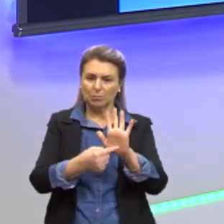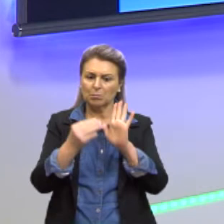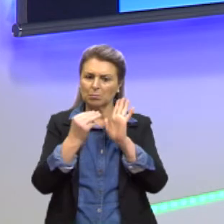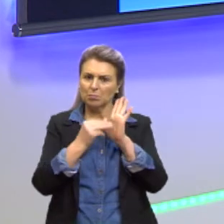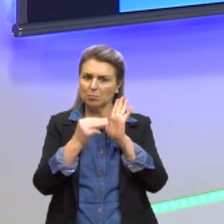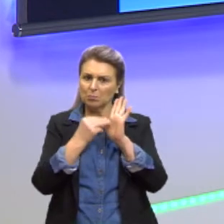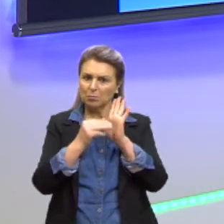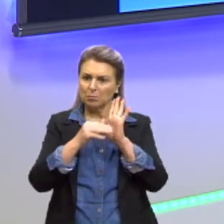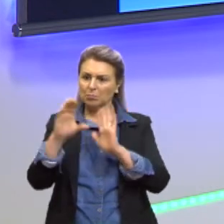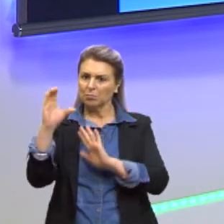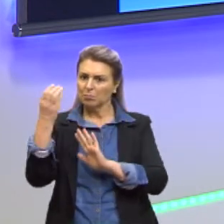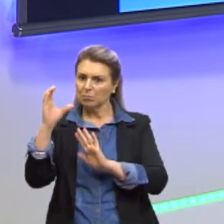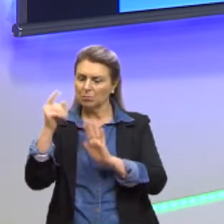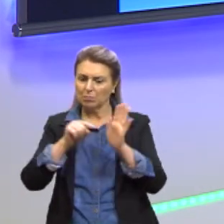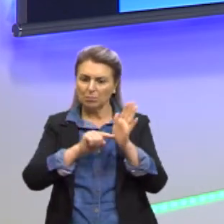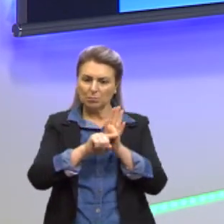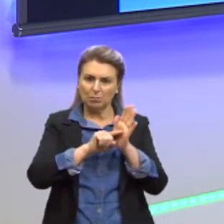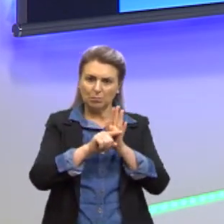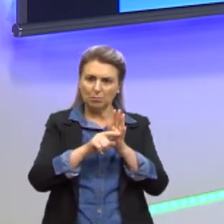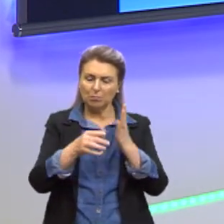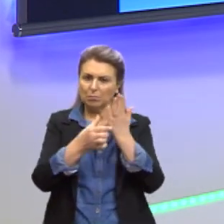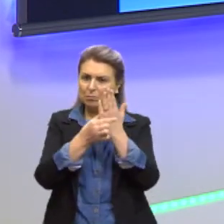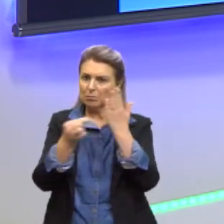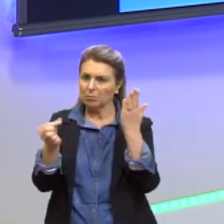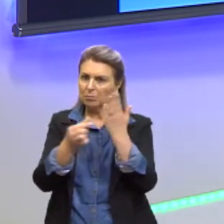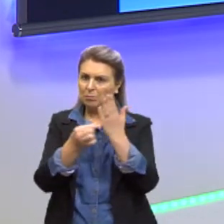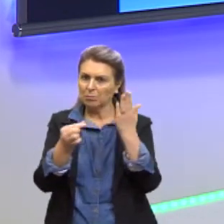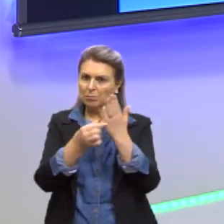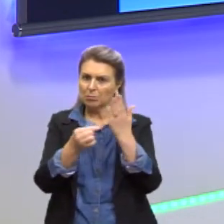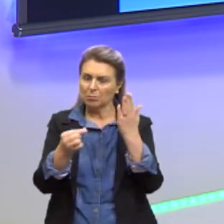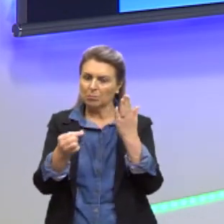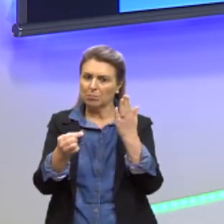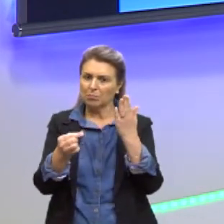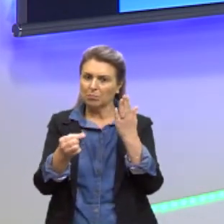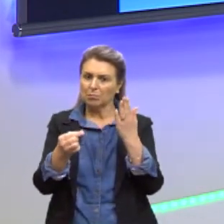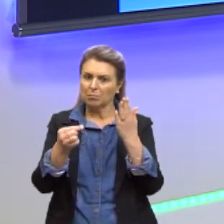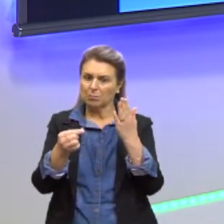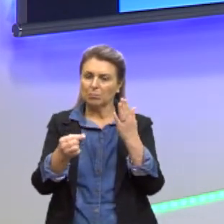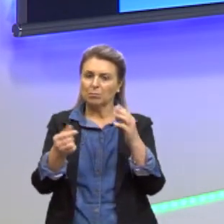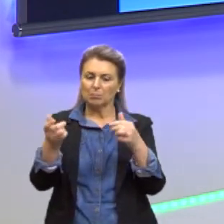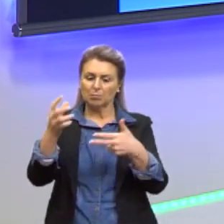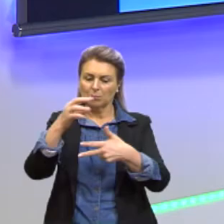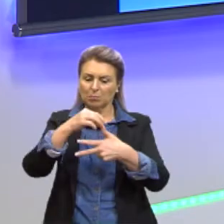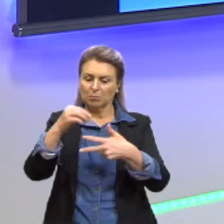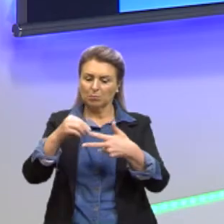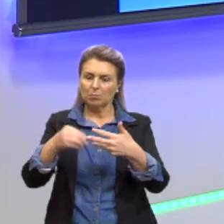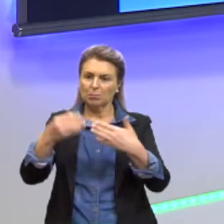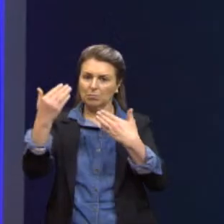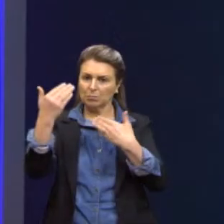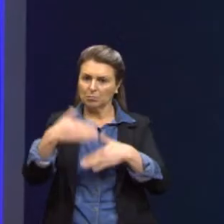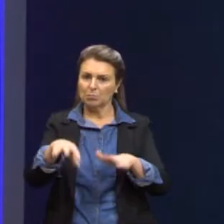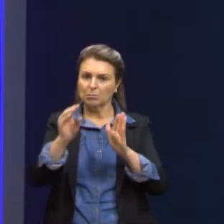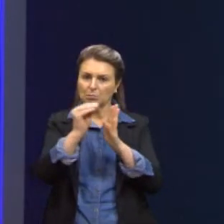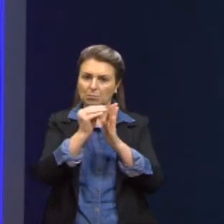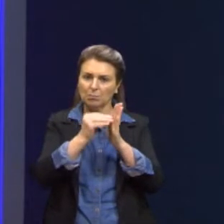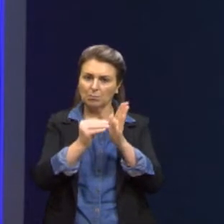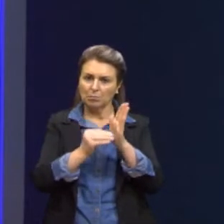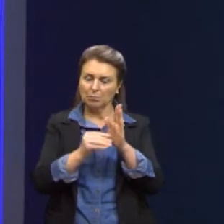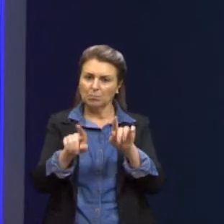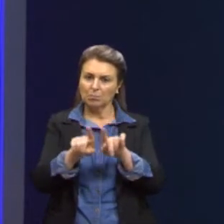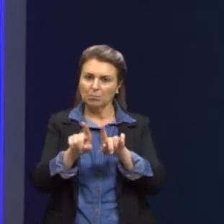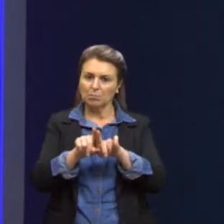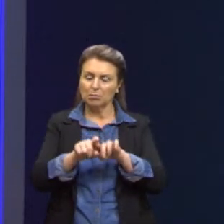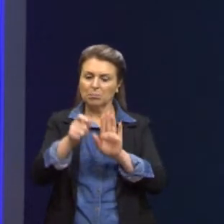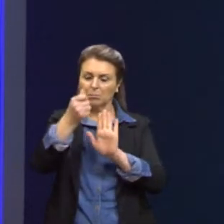científico, uma das habilidades cobradas lá no Enem, além do próprio conteúdo. Mas tem aqui a